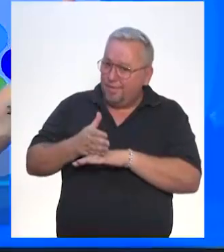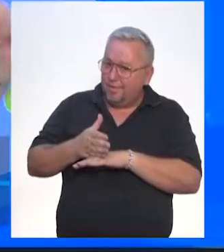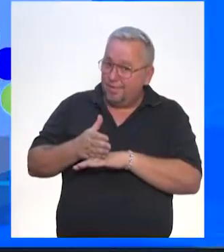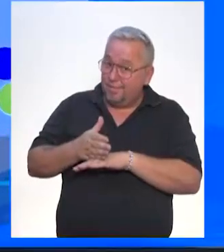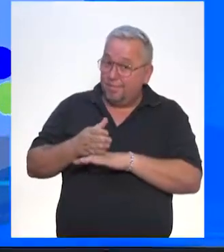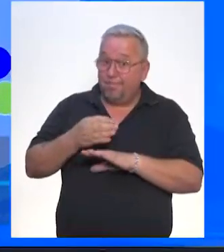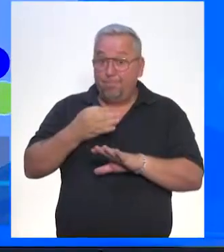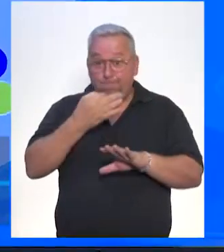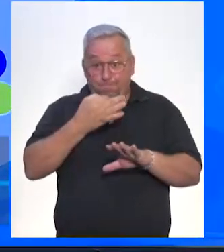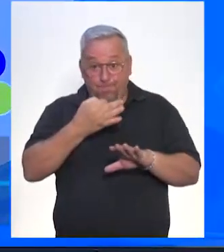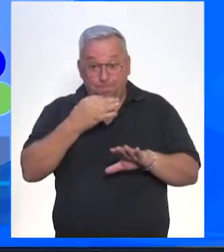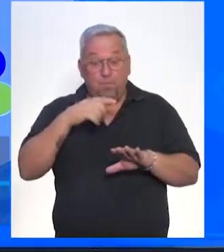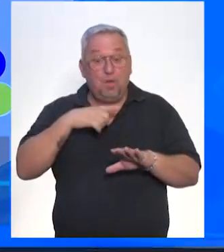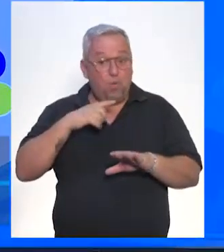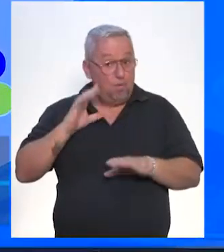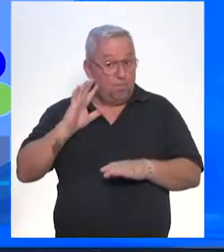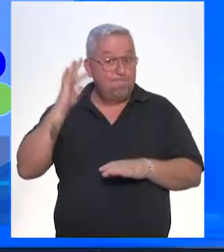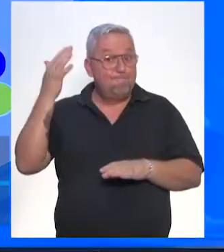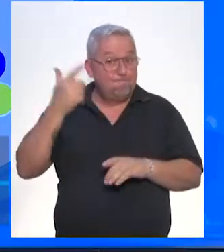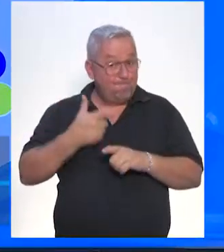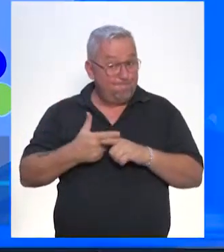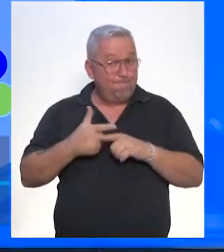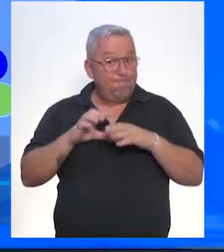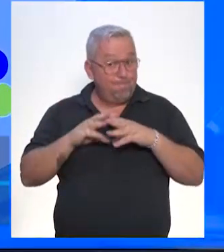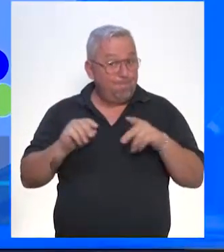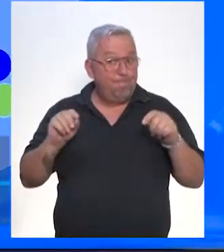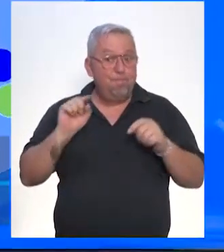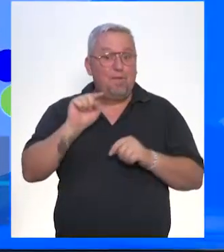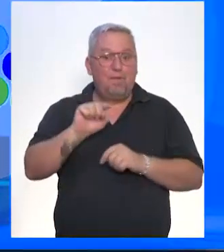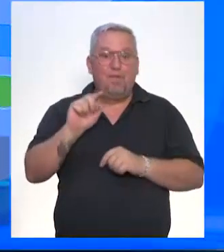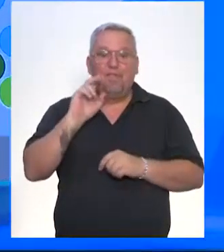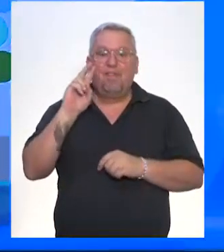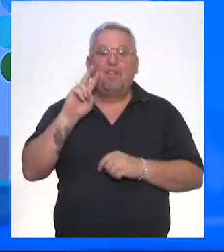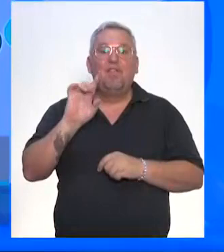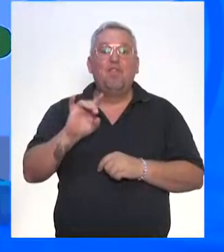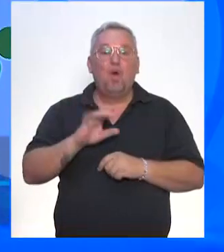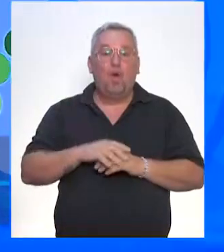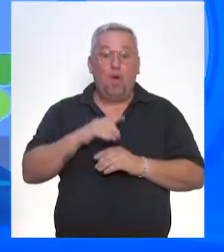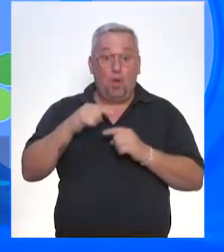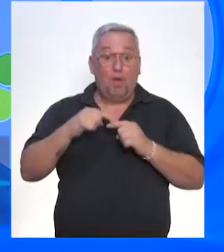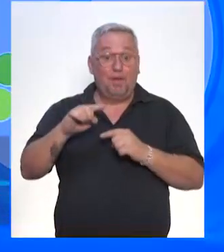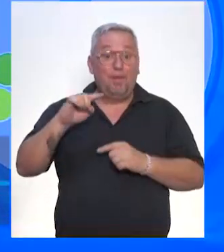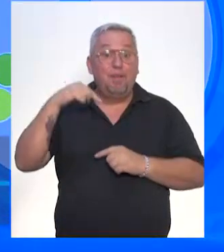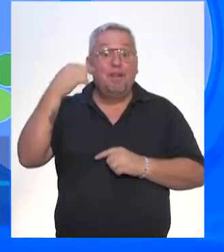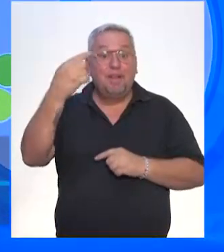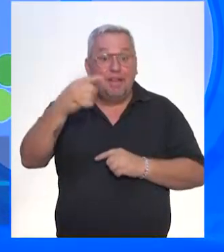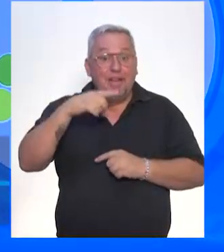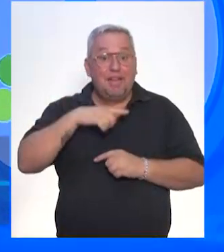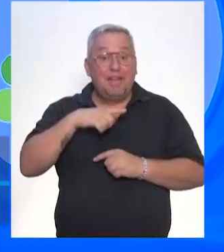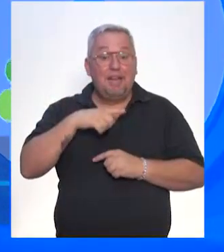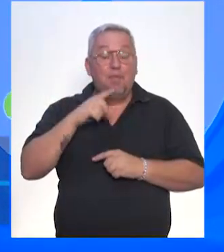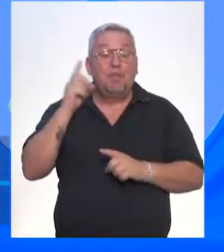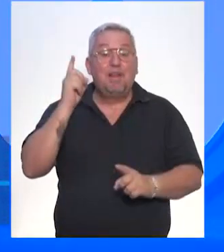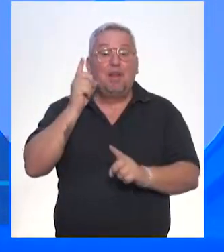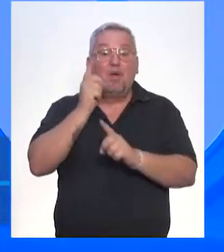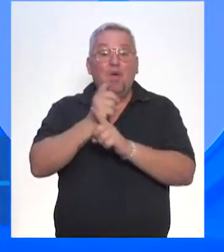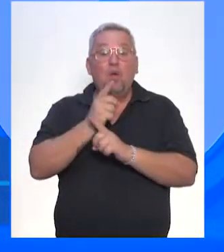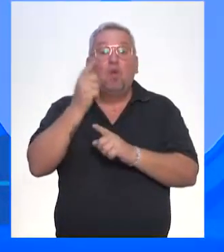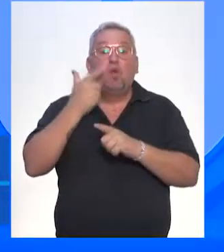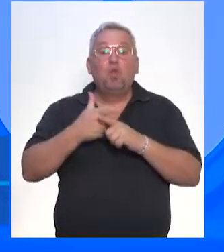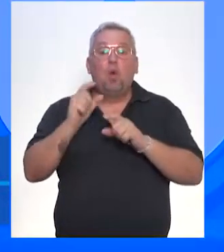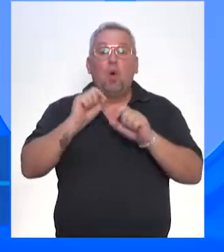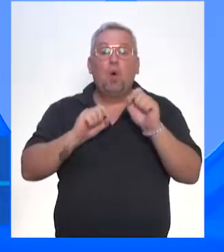acho que eu tenho uma solução para você. Solução? Solução, vejam só. Pessoal, semana que vem teremos encontros sobre